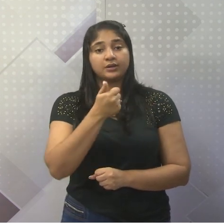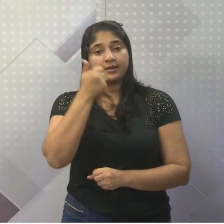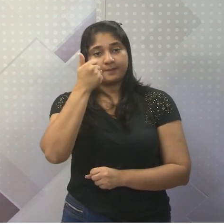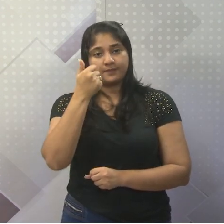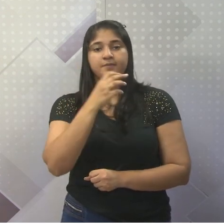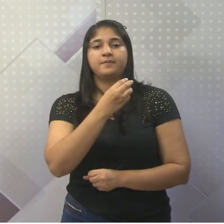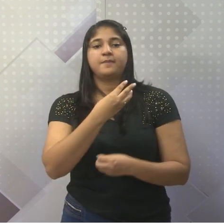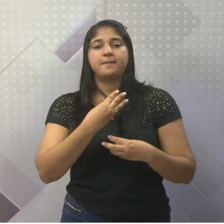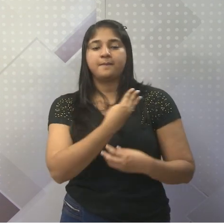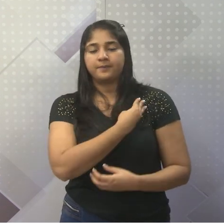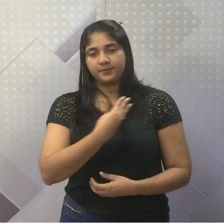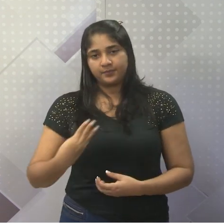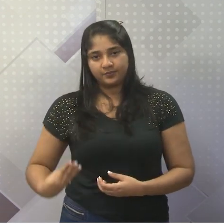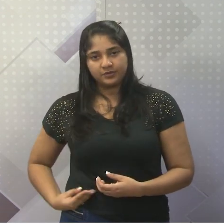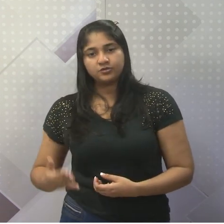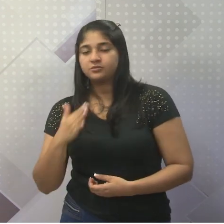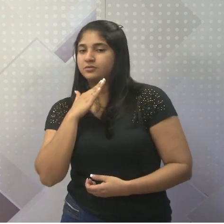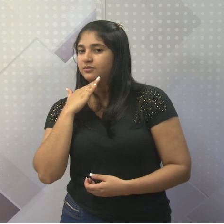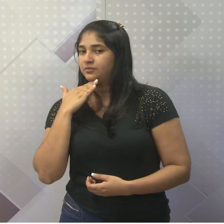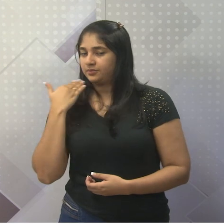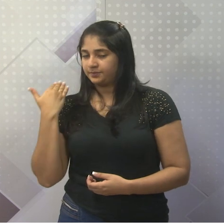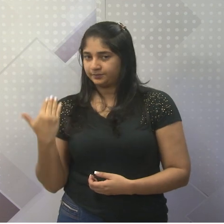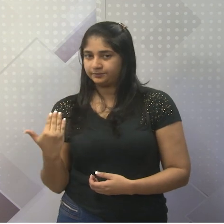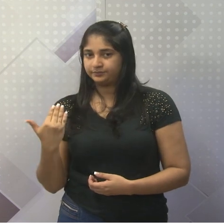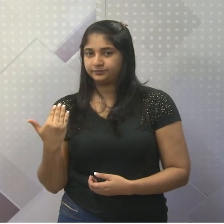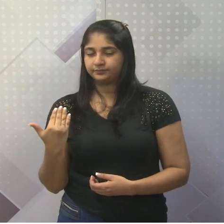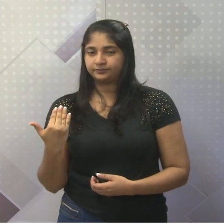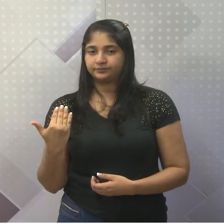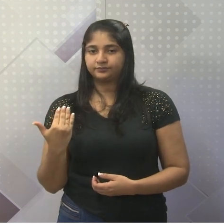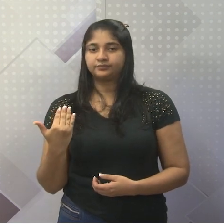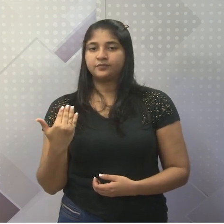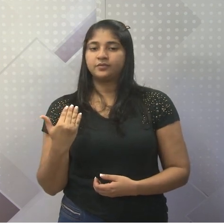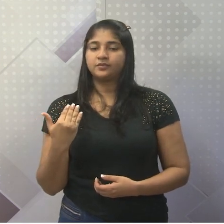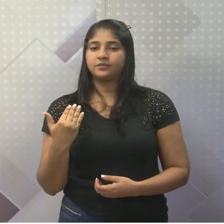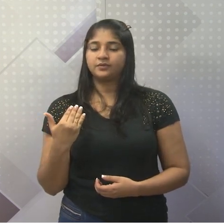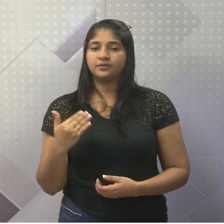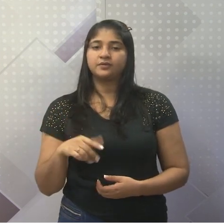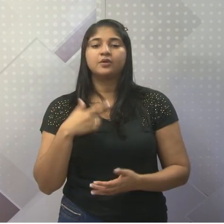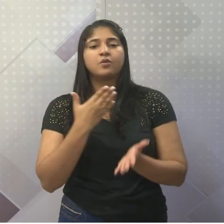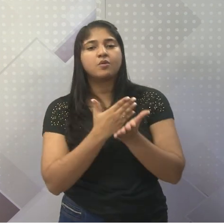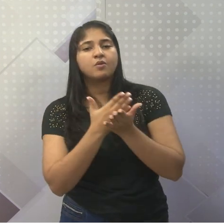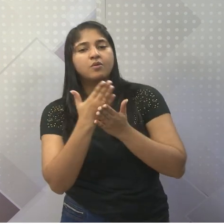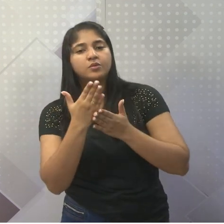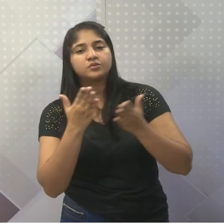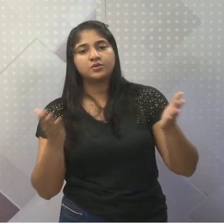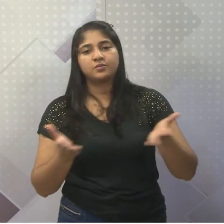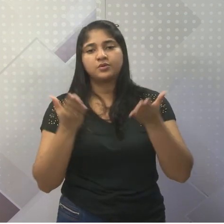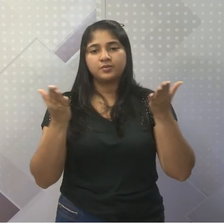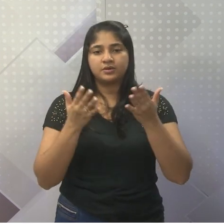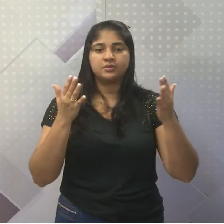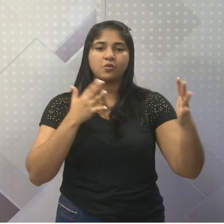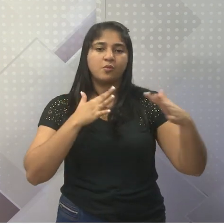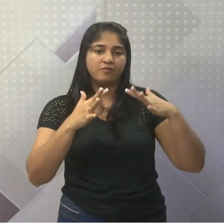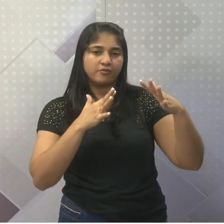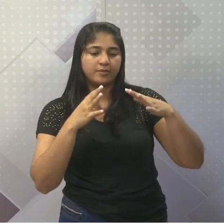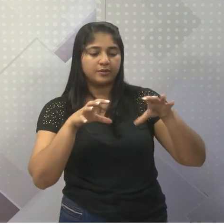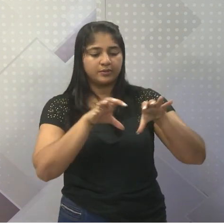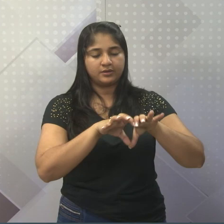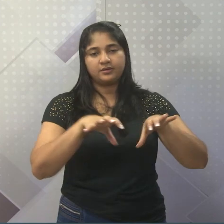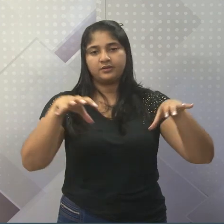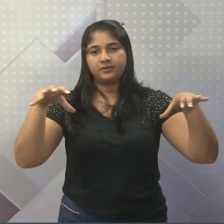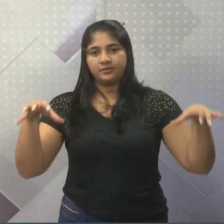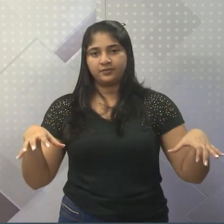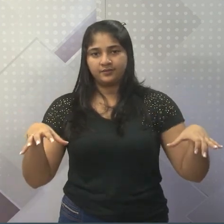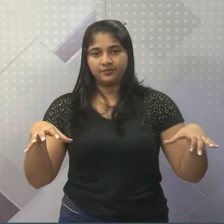-ministra indiana, Indira Gandhi, que era da família de Mahatma Gandhi, começou a promover o movimento separatista. Está